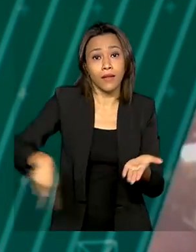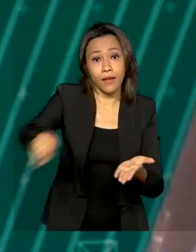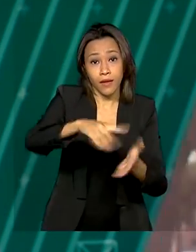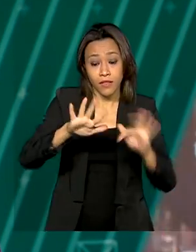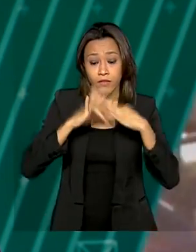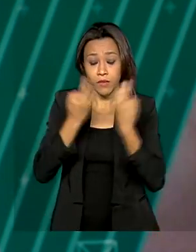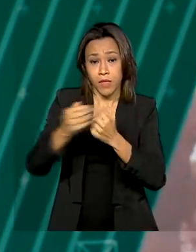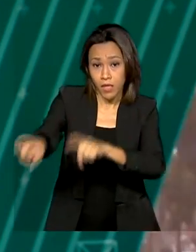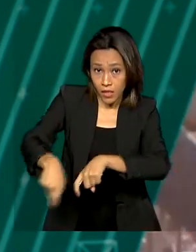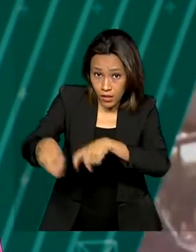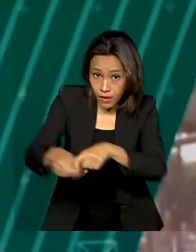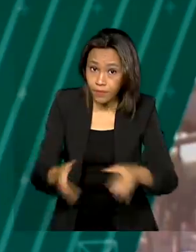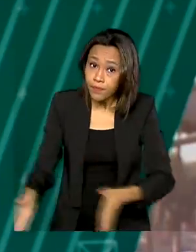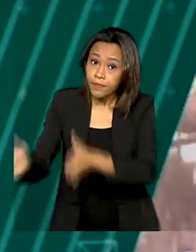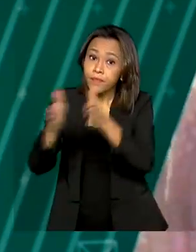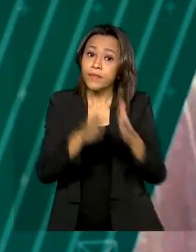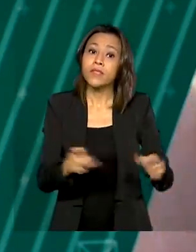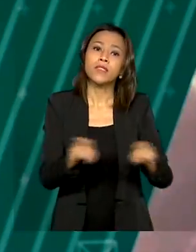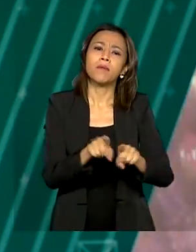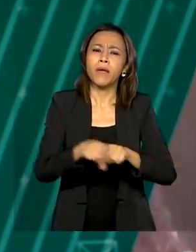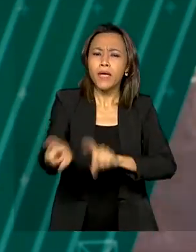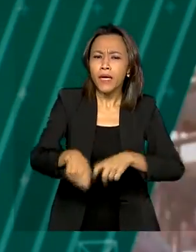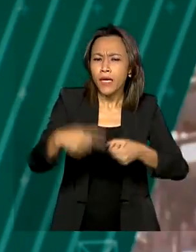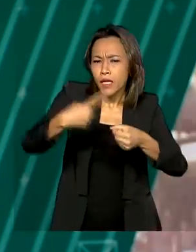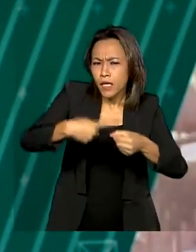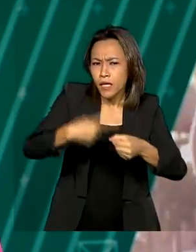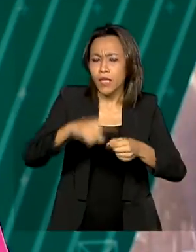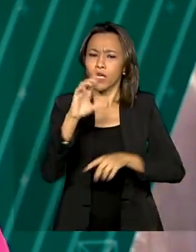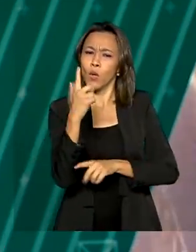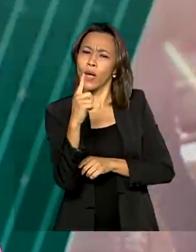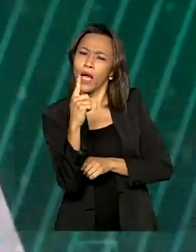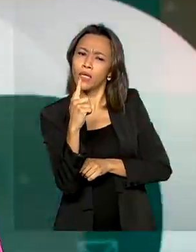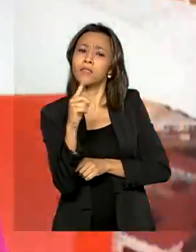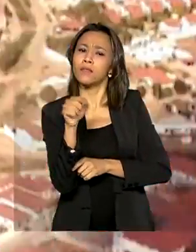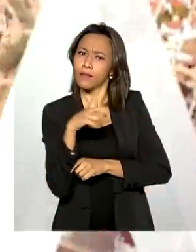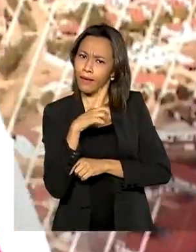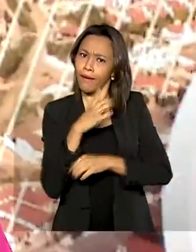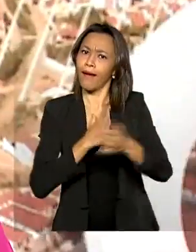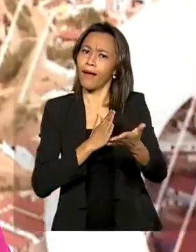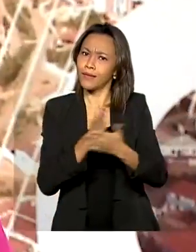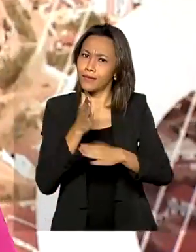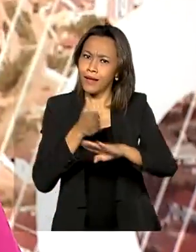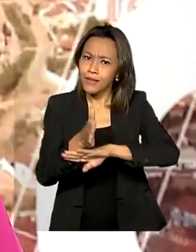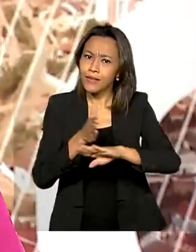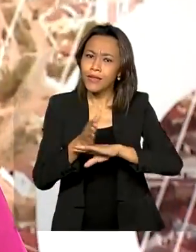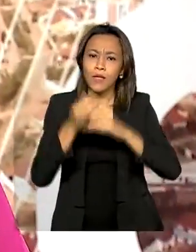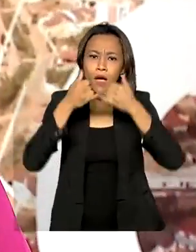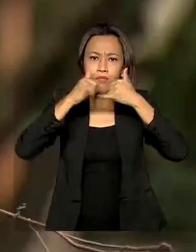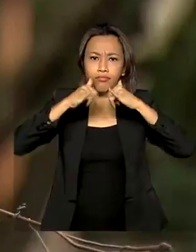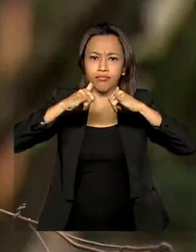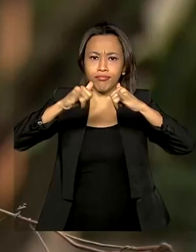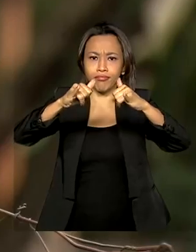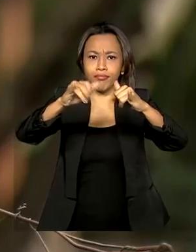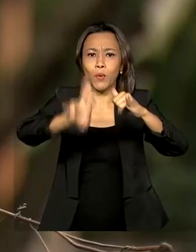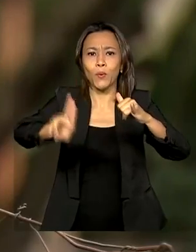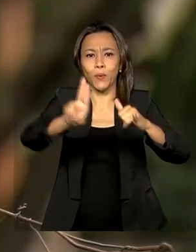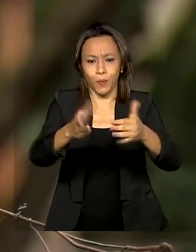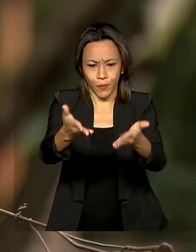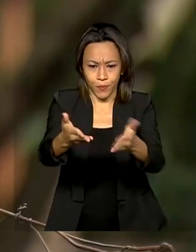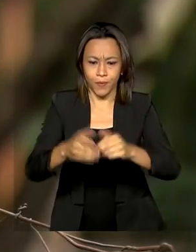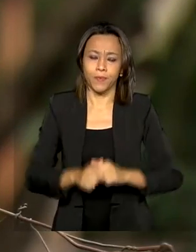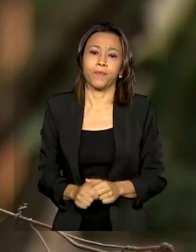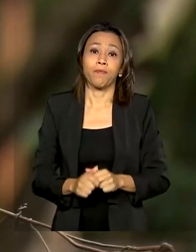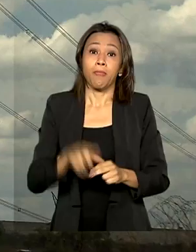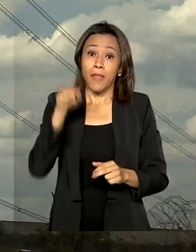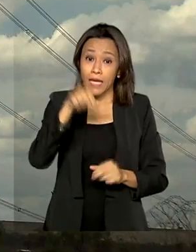rurais de assentamentos no município de Flores, em Goiás, agora têm acesso à energia elétrica. A ação